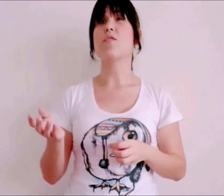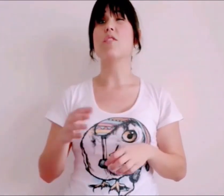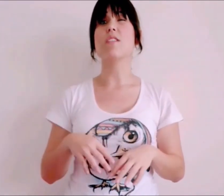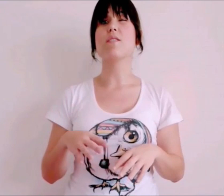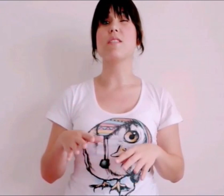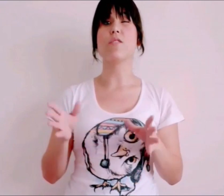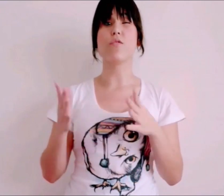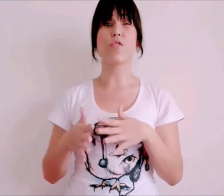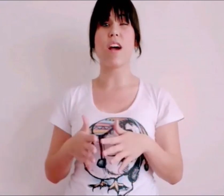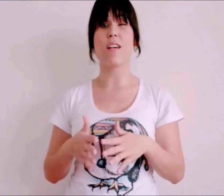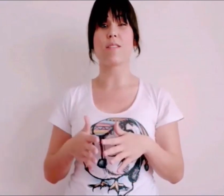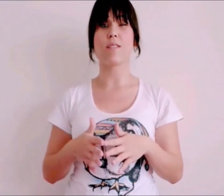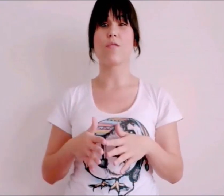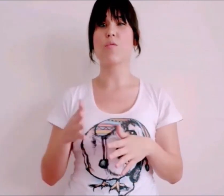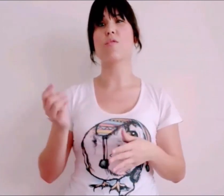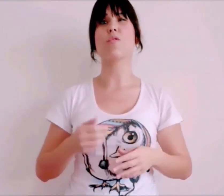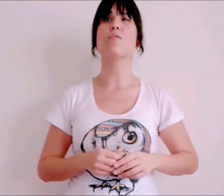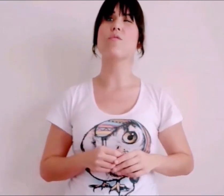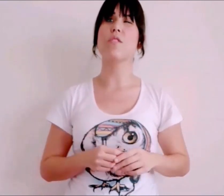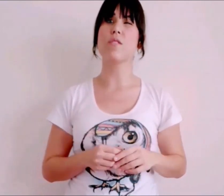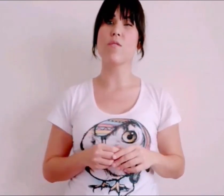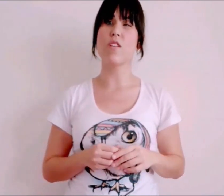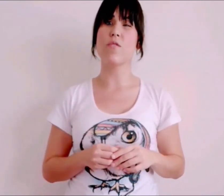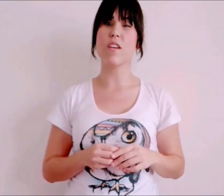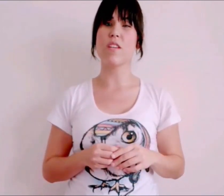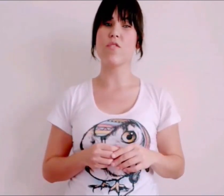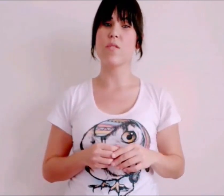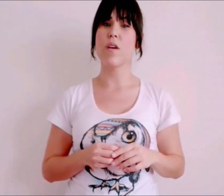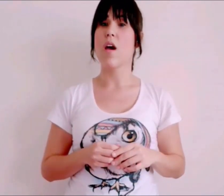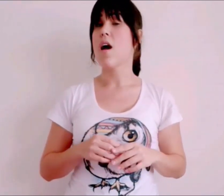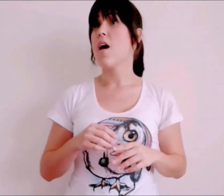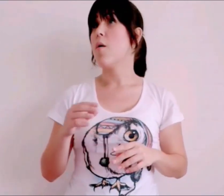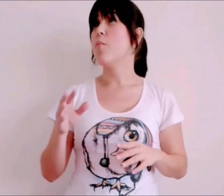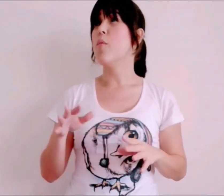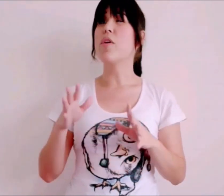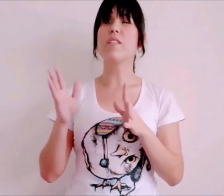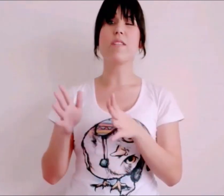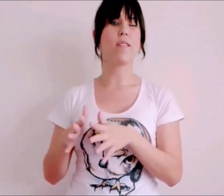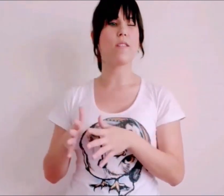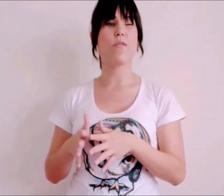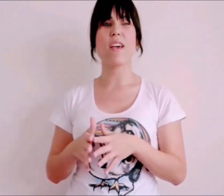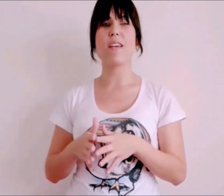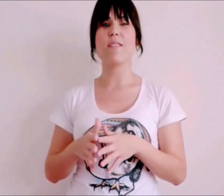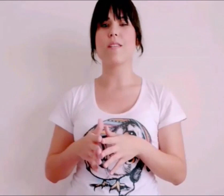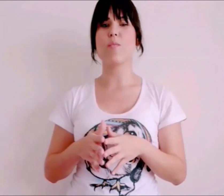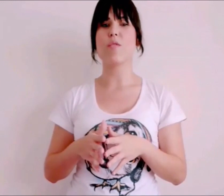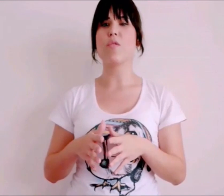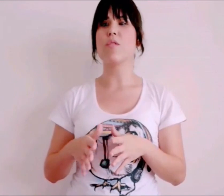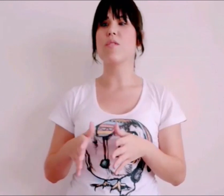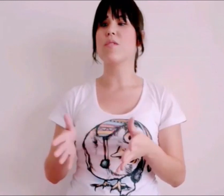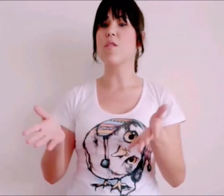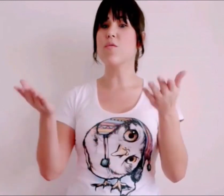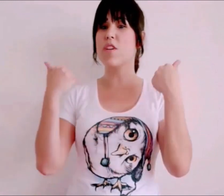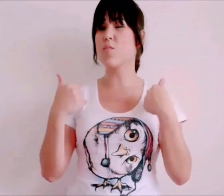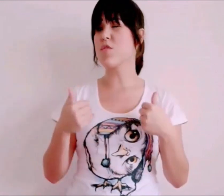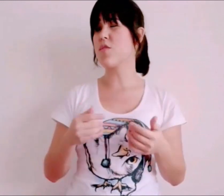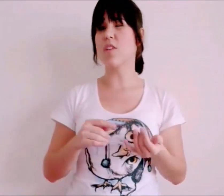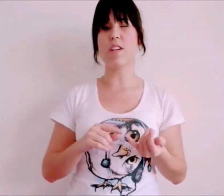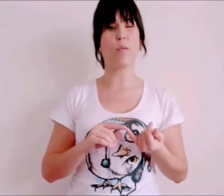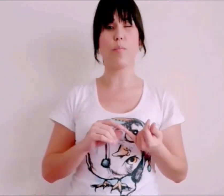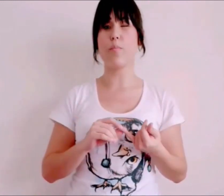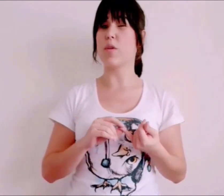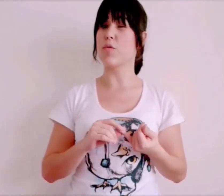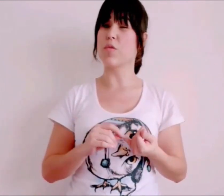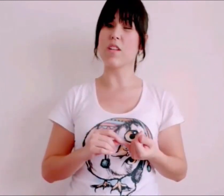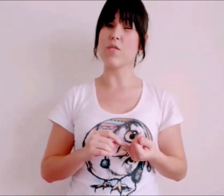sofrem violência dentro de casa, com as pessoas com deficiência não é diferente. muitas das vezes as pessoas são vítimas